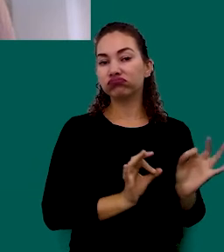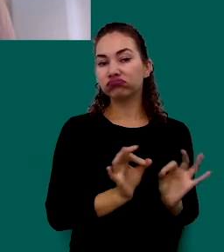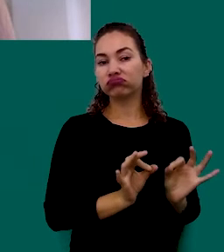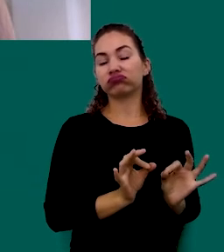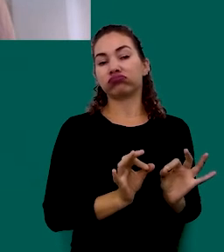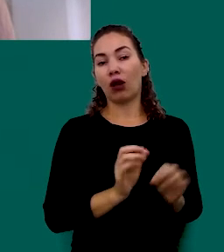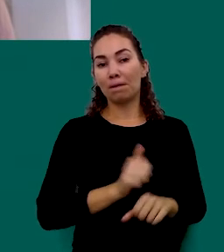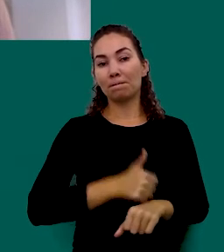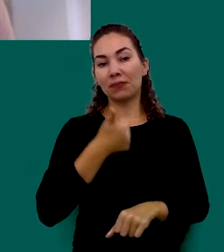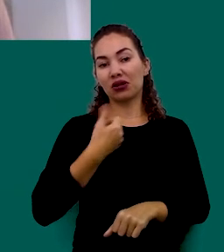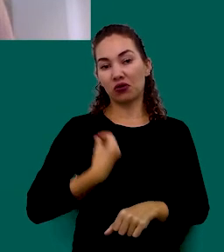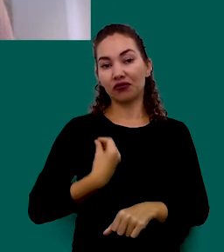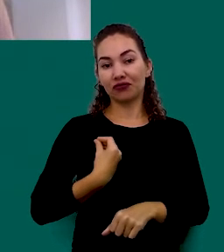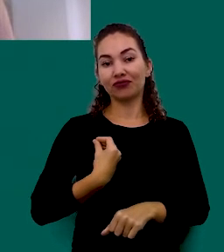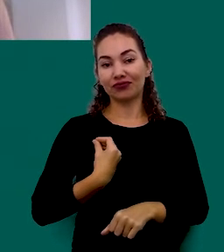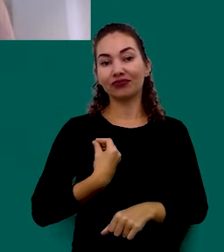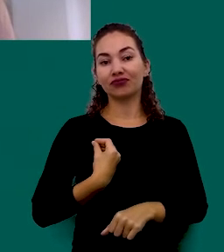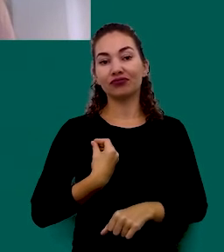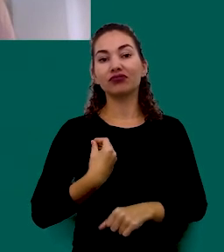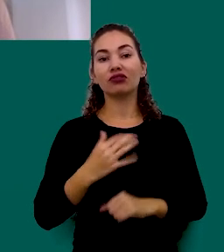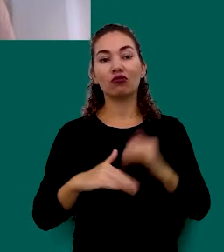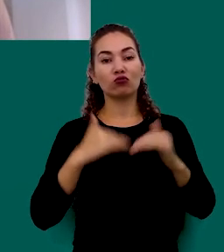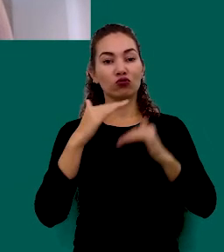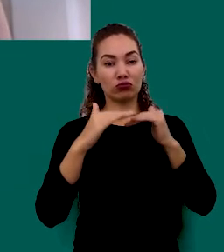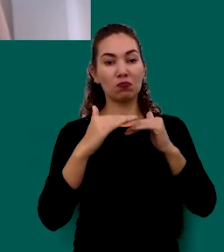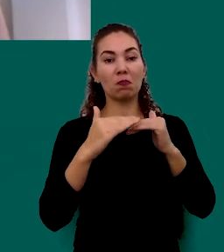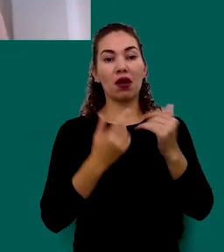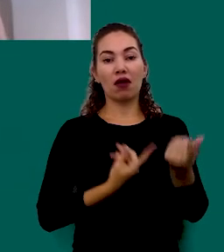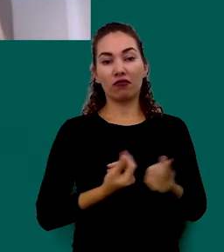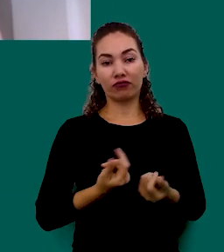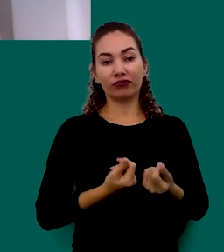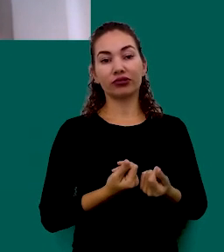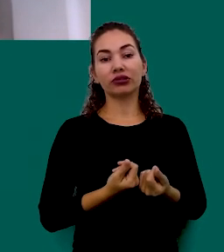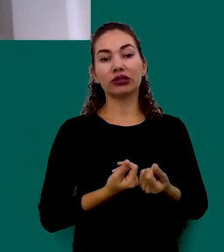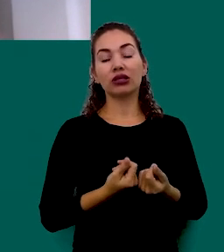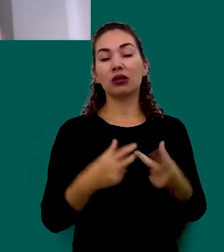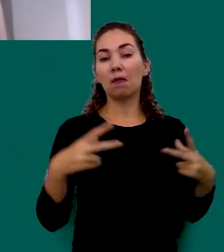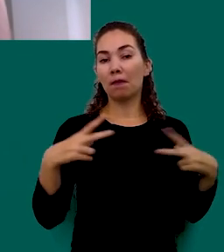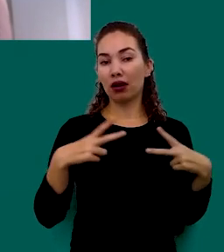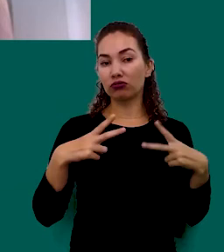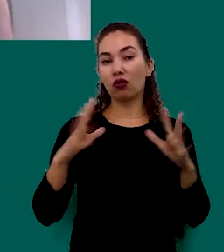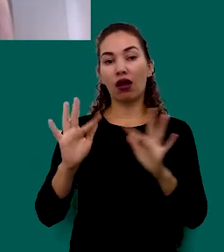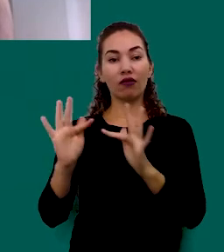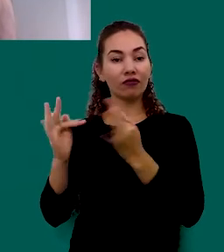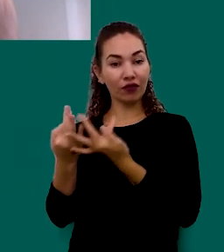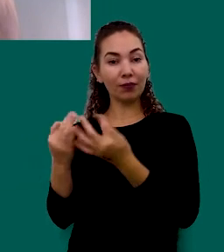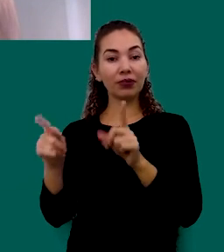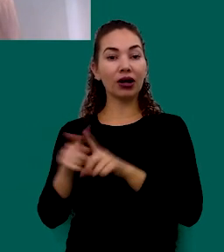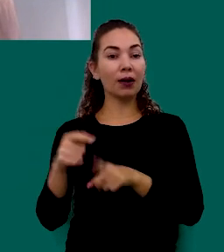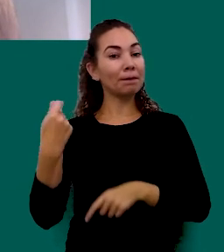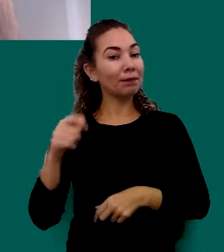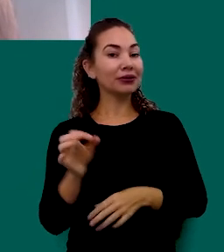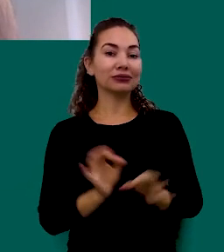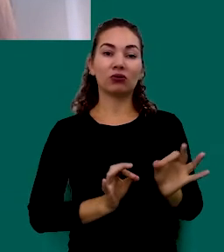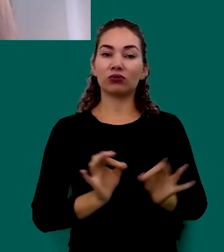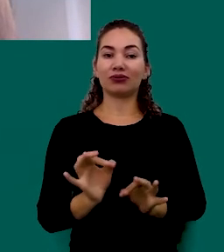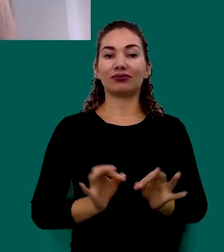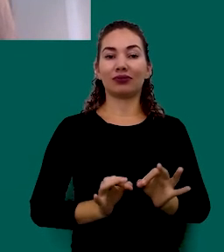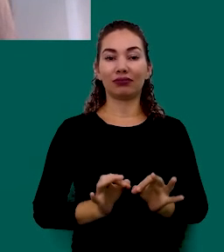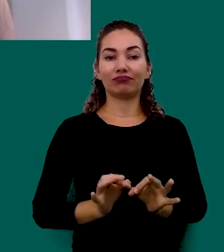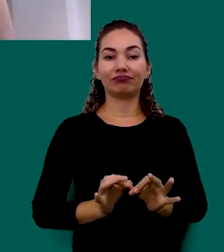Melhore A nossa Vida Financeira Nosso Desempenho Financeiro Pessoal E Familiar A gente Precisa Ter Organização